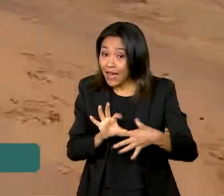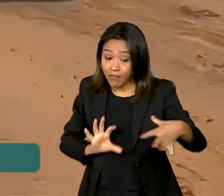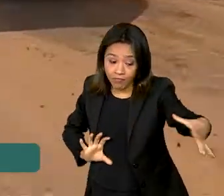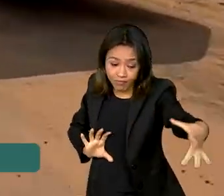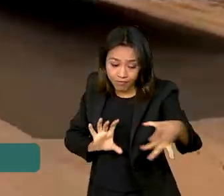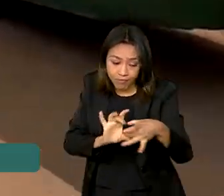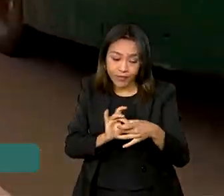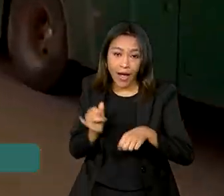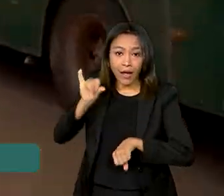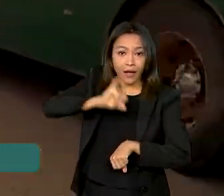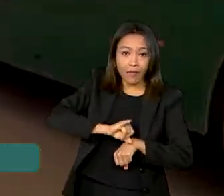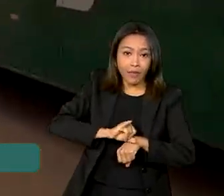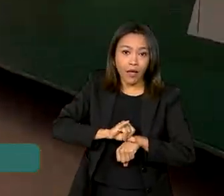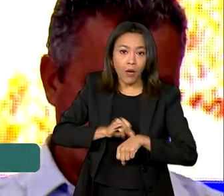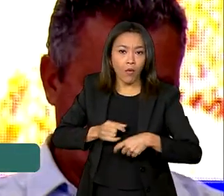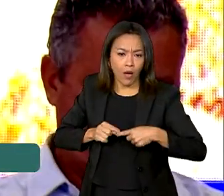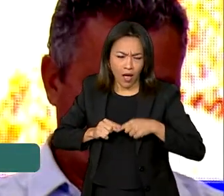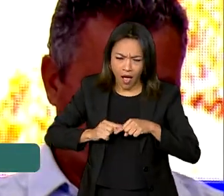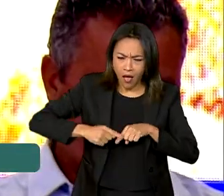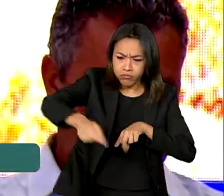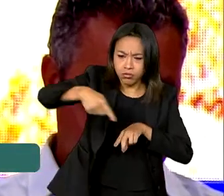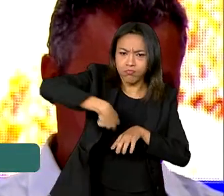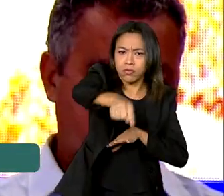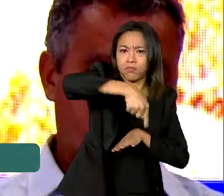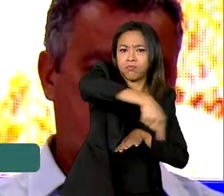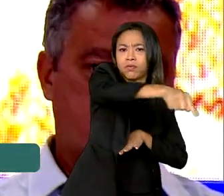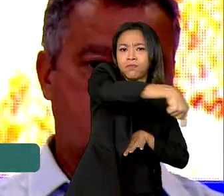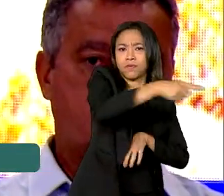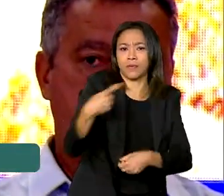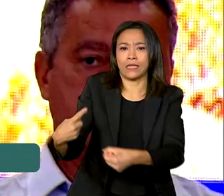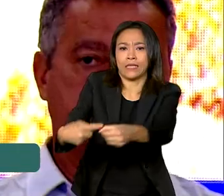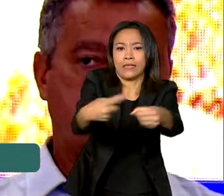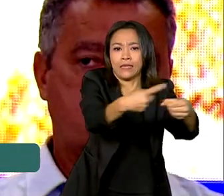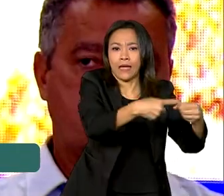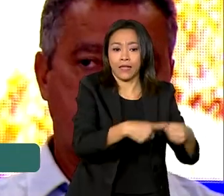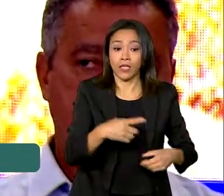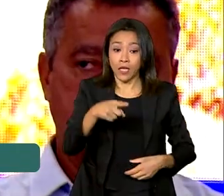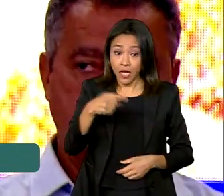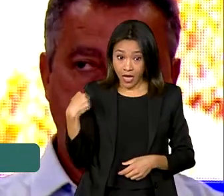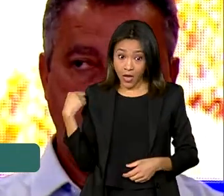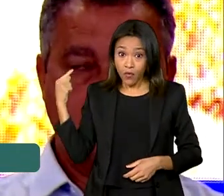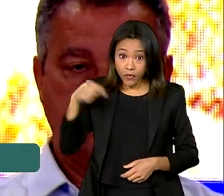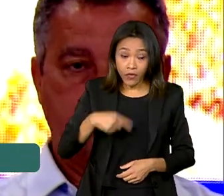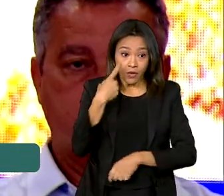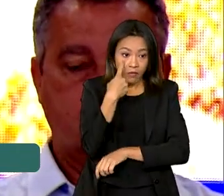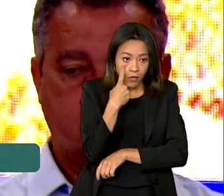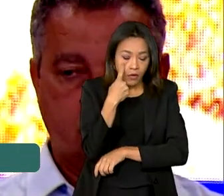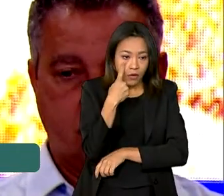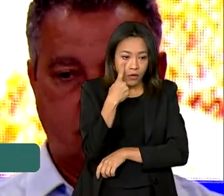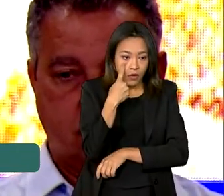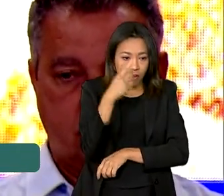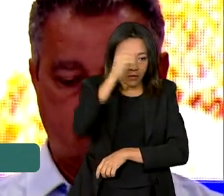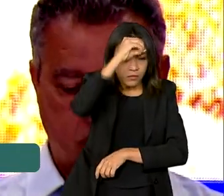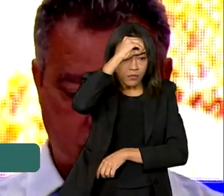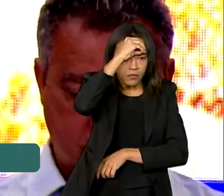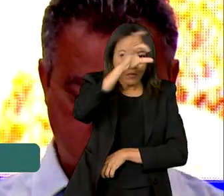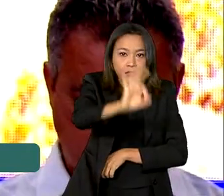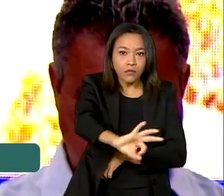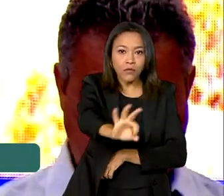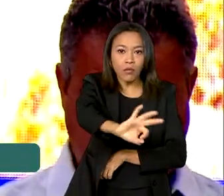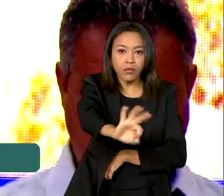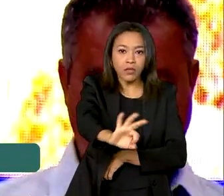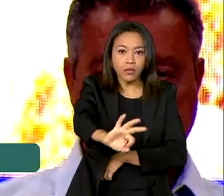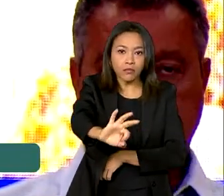Manaus, às cidades mais distantes. Eu ouvi muita coisa que se a gente não vem, a gente não sabe. E vi nas